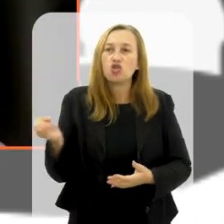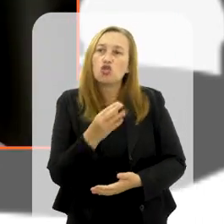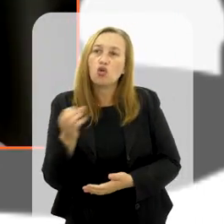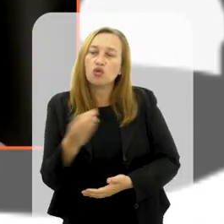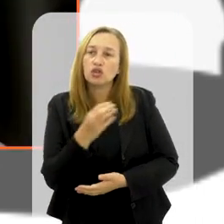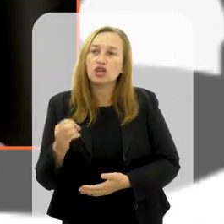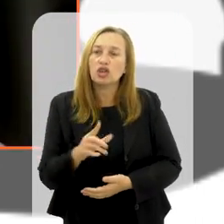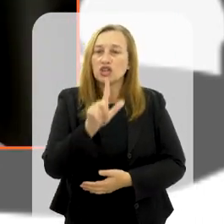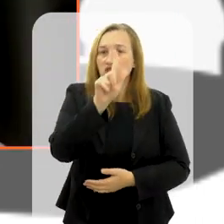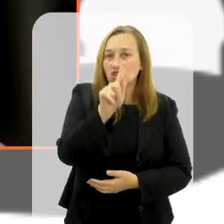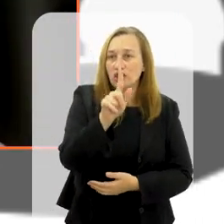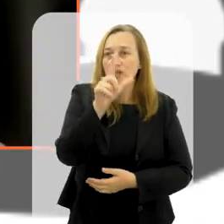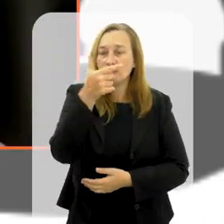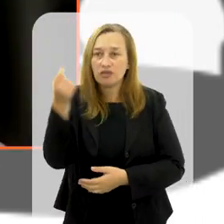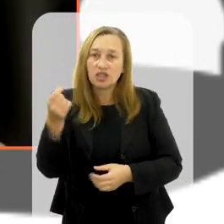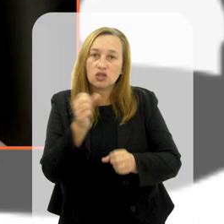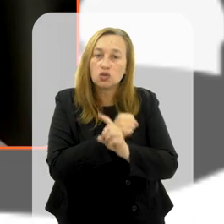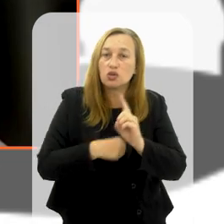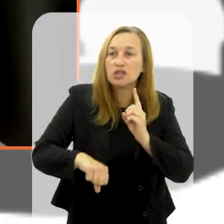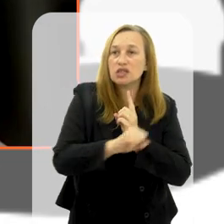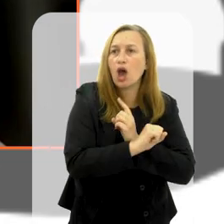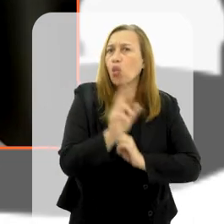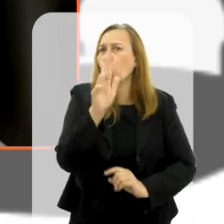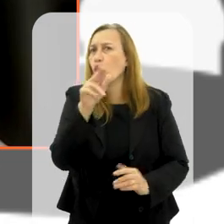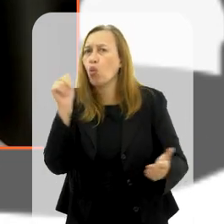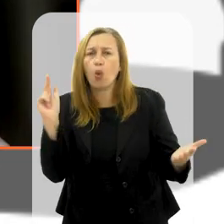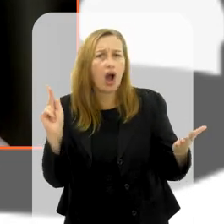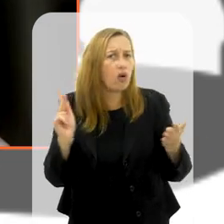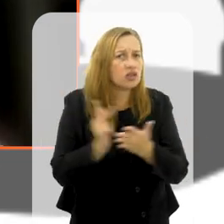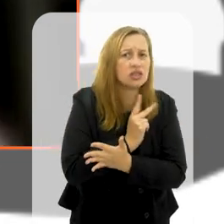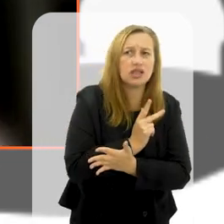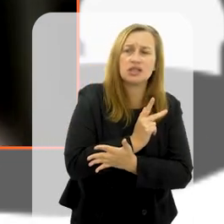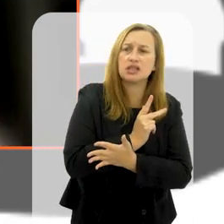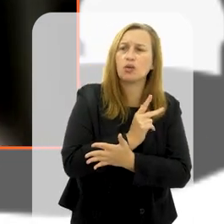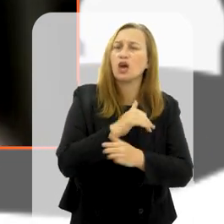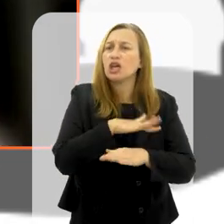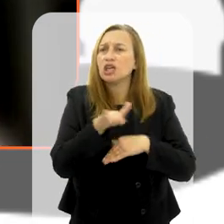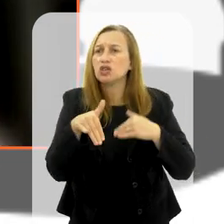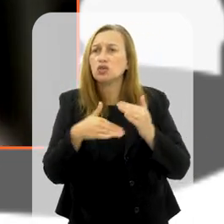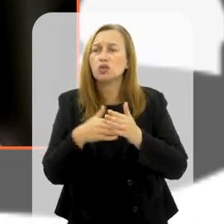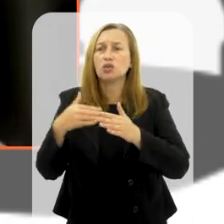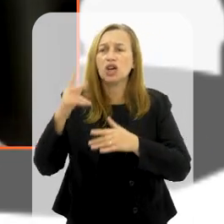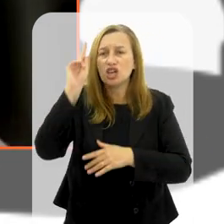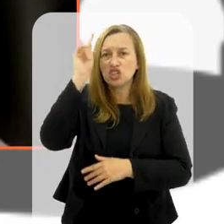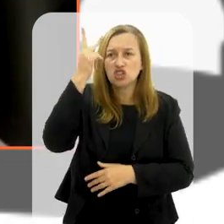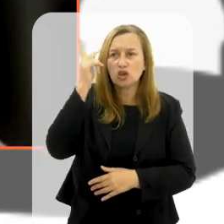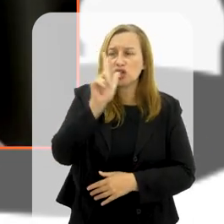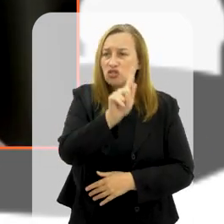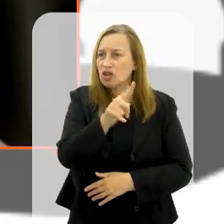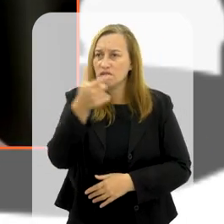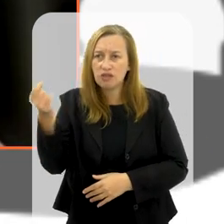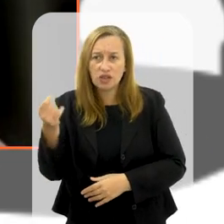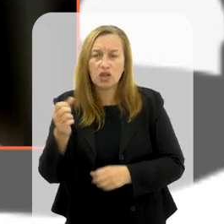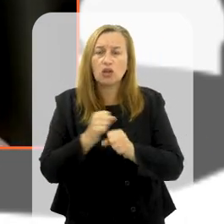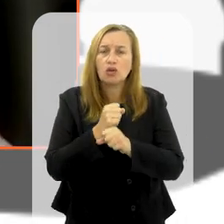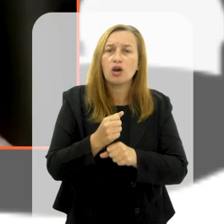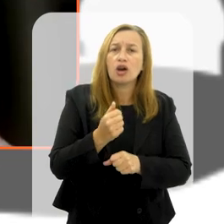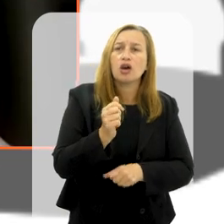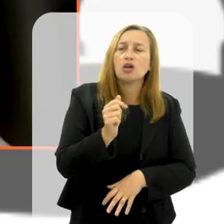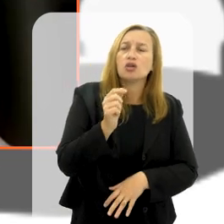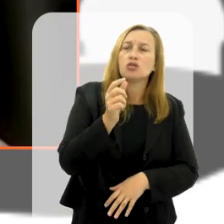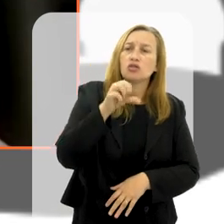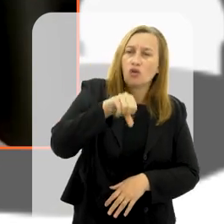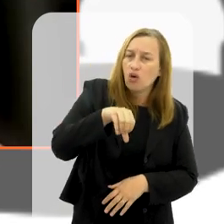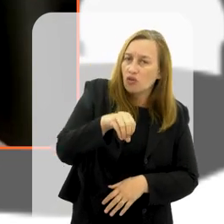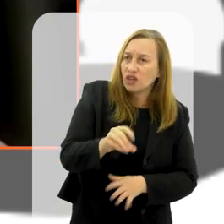novidade, que é o chamado G20 social, nunca aconteceu isso em toda a história do G20, desde